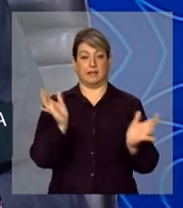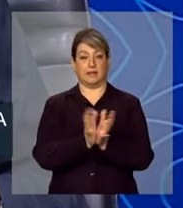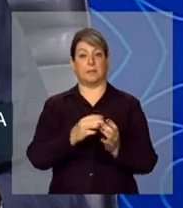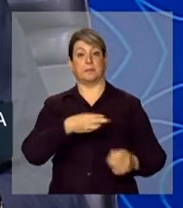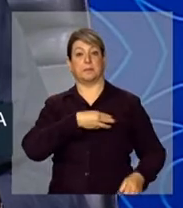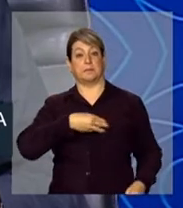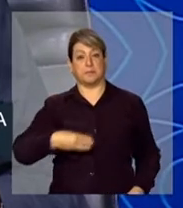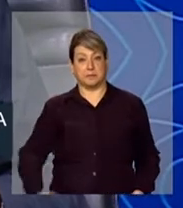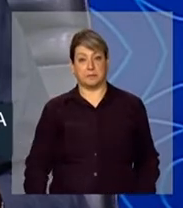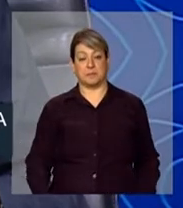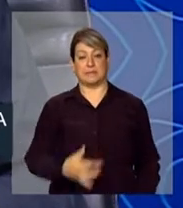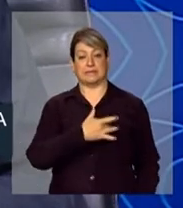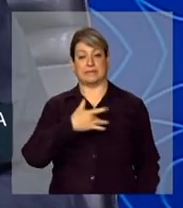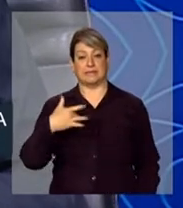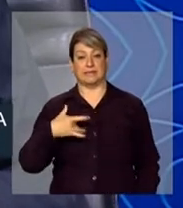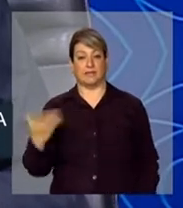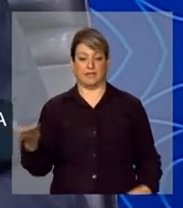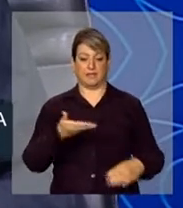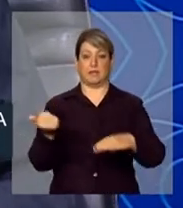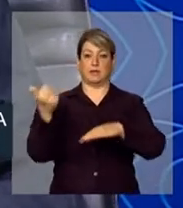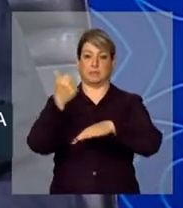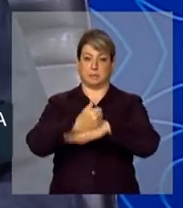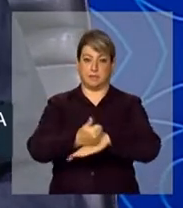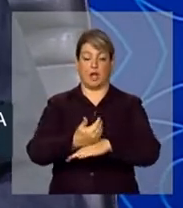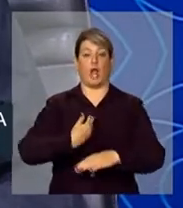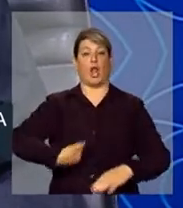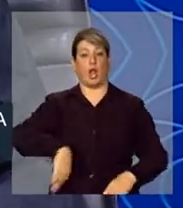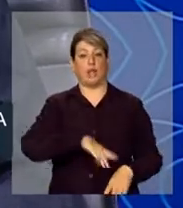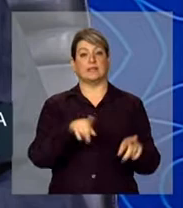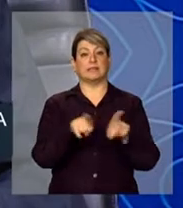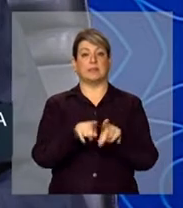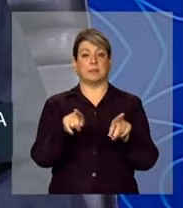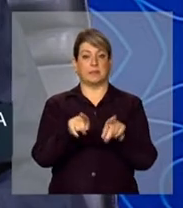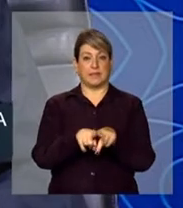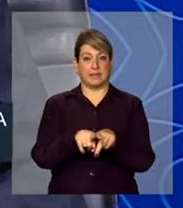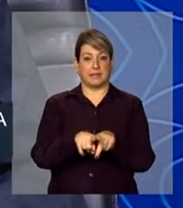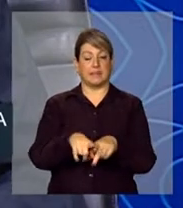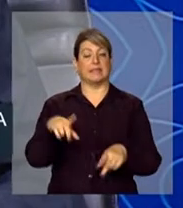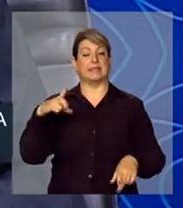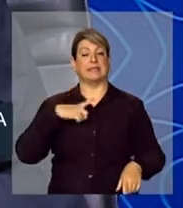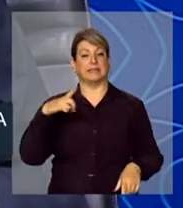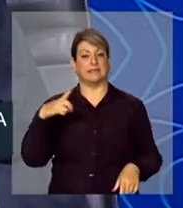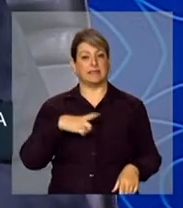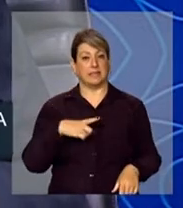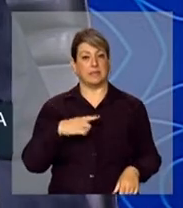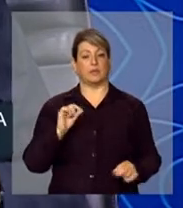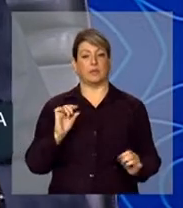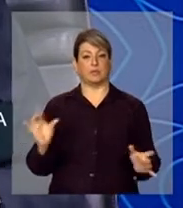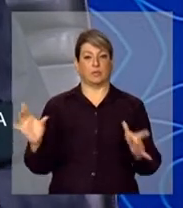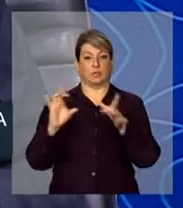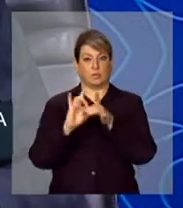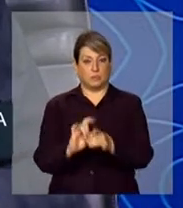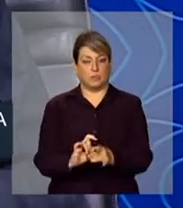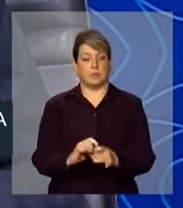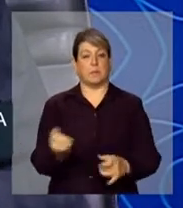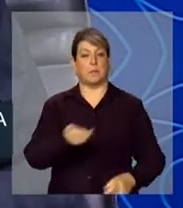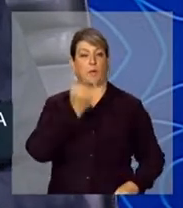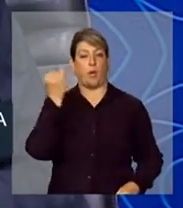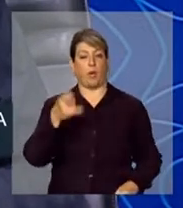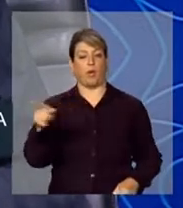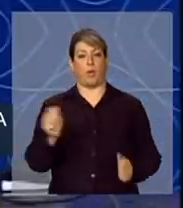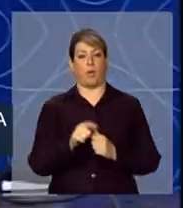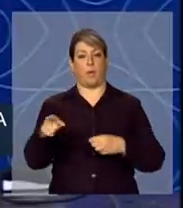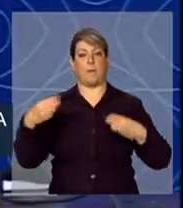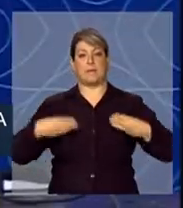Padilha, da Saúde, nós também temos uma cooperação importante com o Ministério da Saúde.